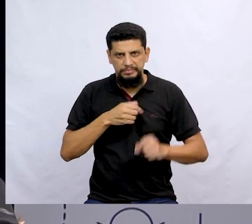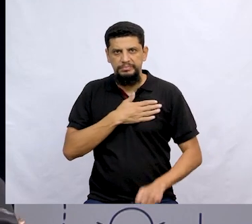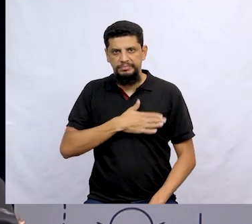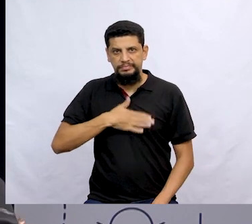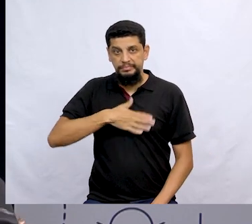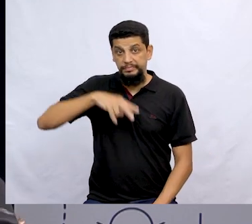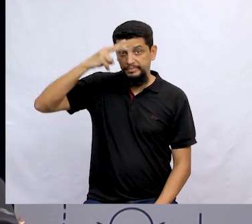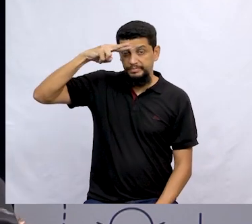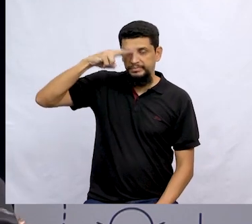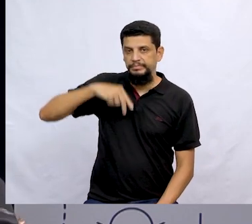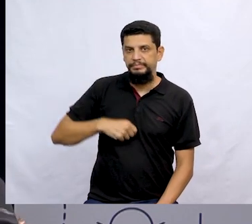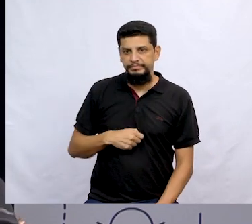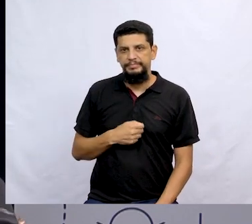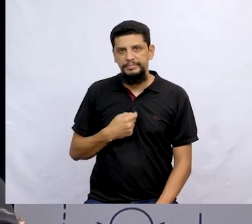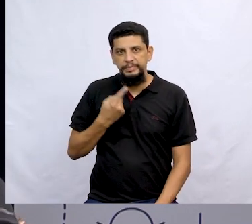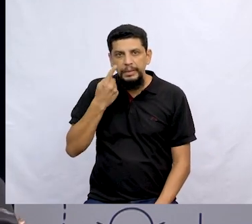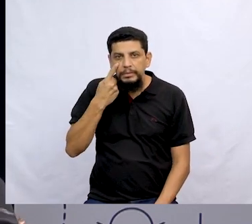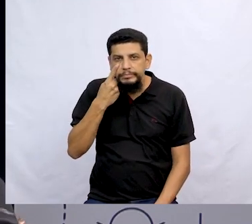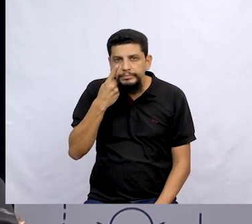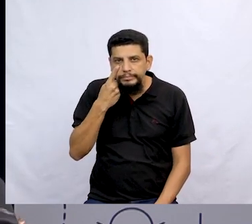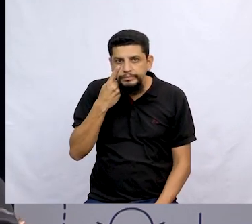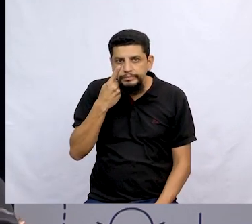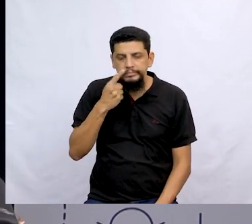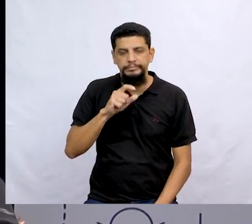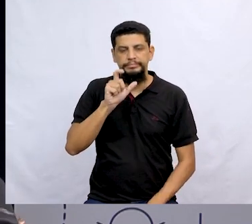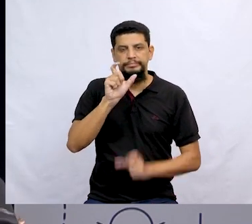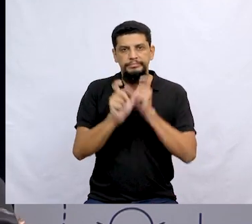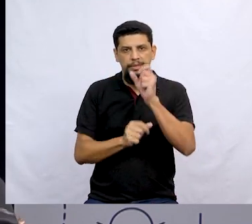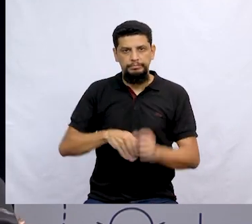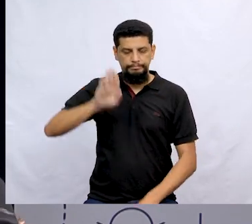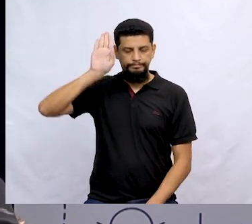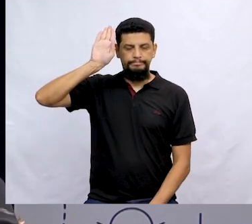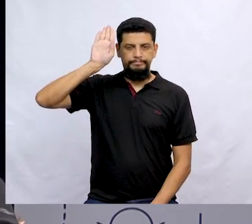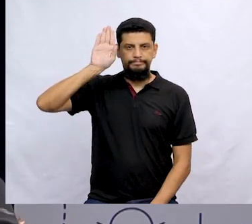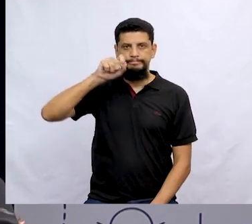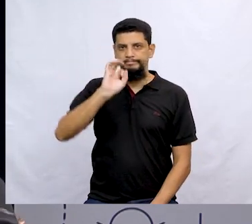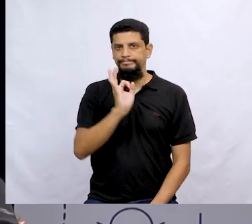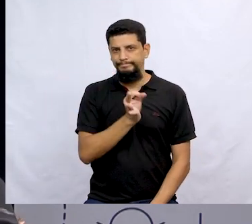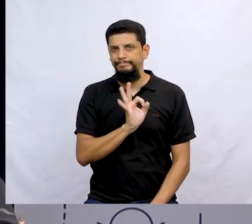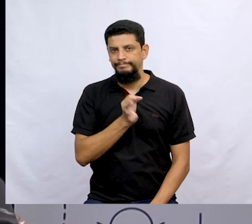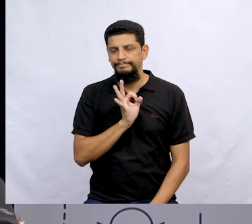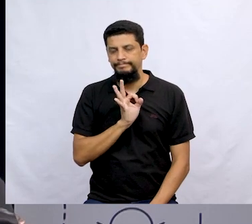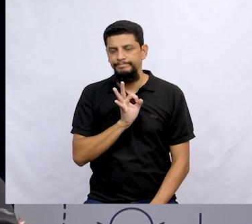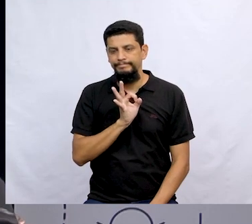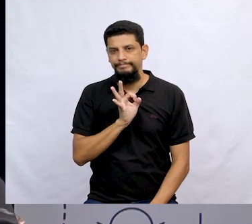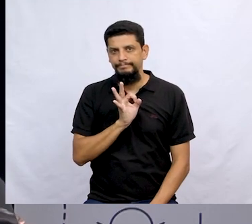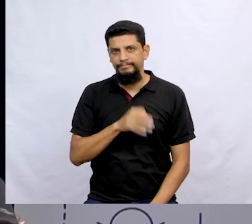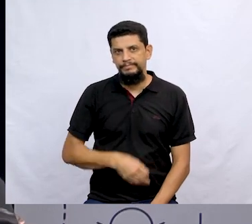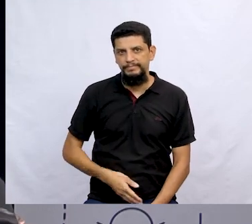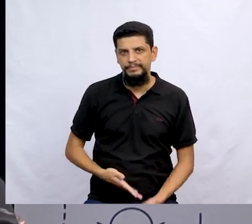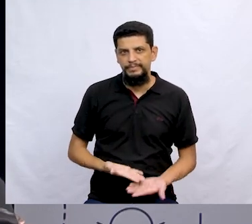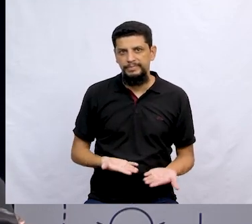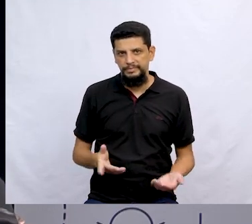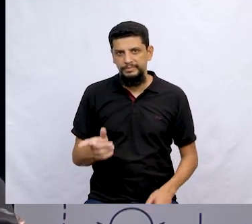dessa história? Ah, estou vendo aí uma galera levantando a mão. Isso mesmo, pessoal. E teve mais